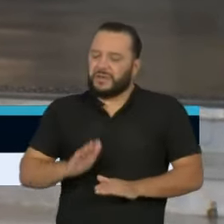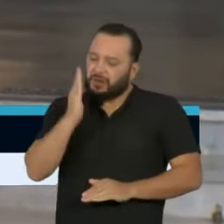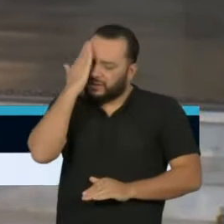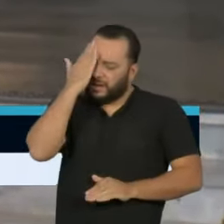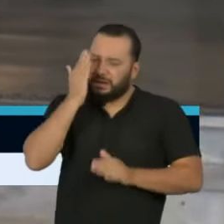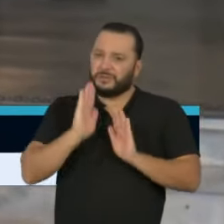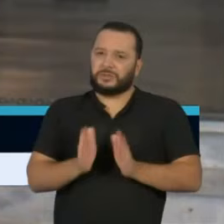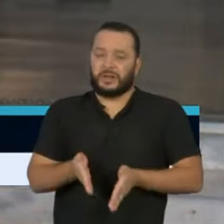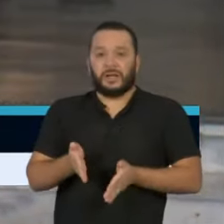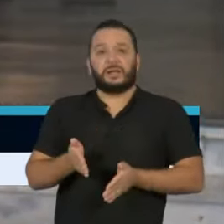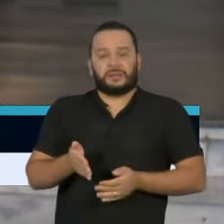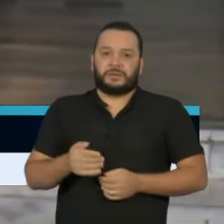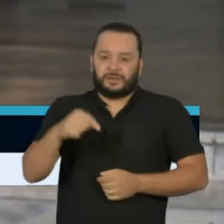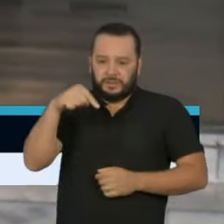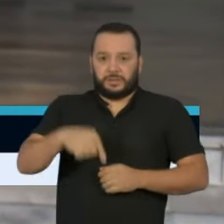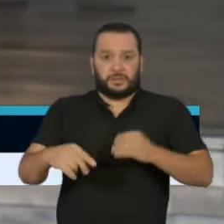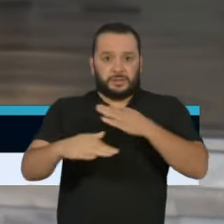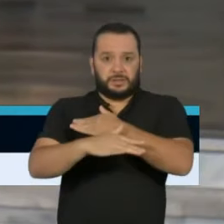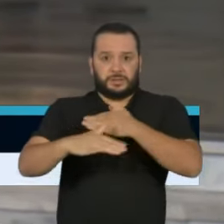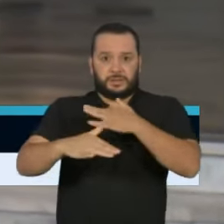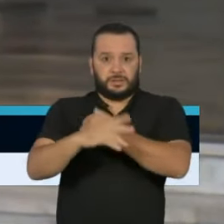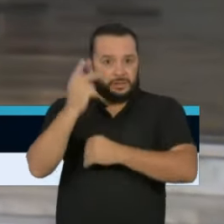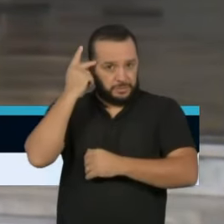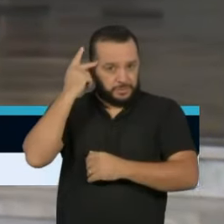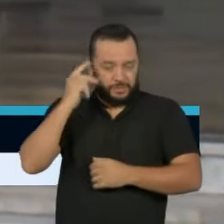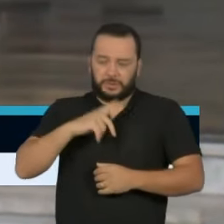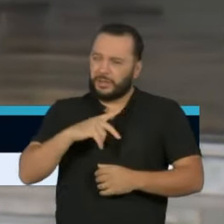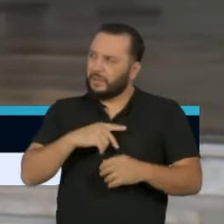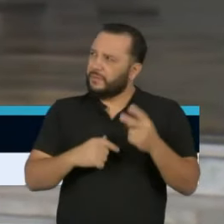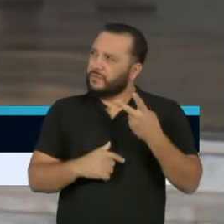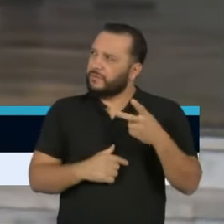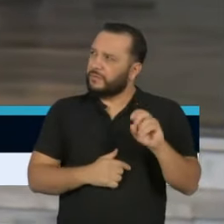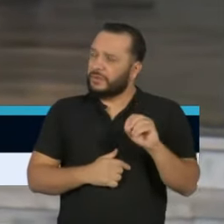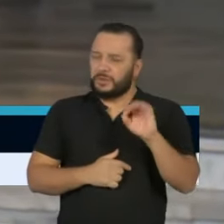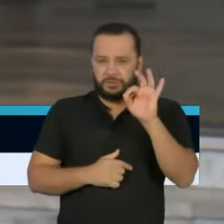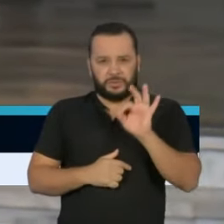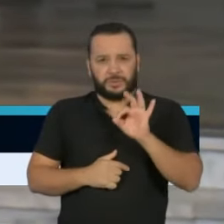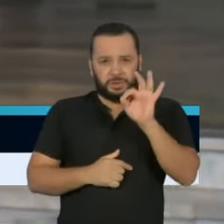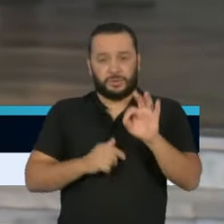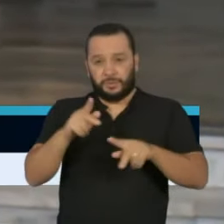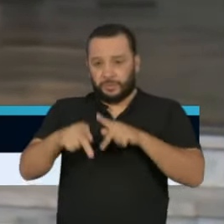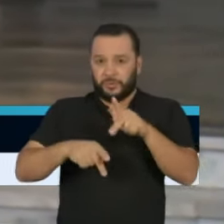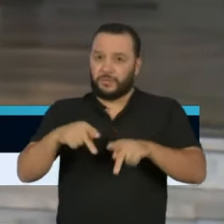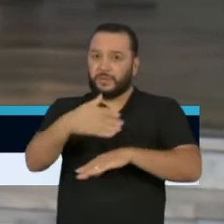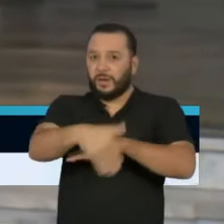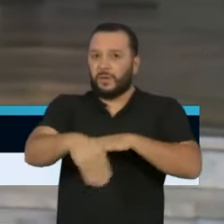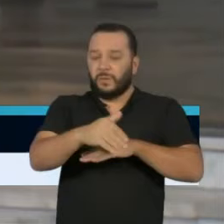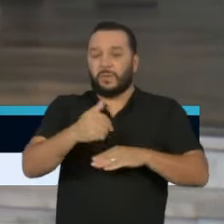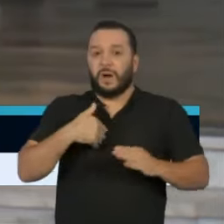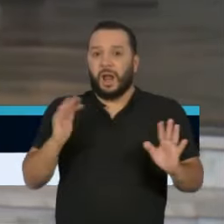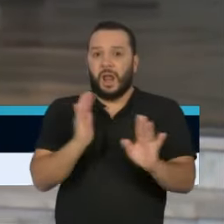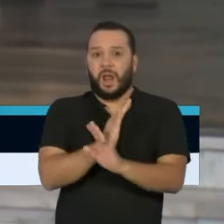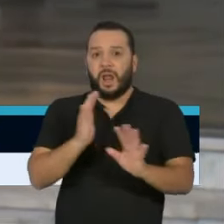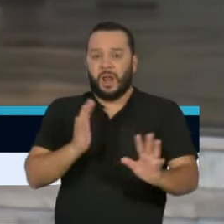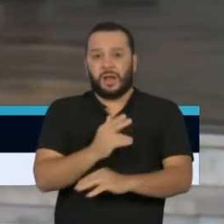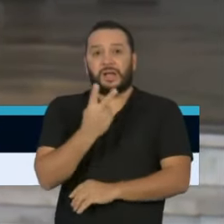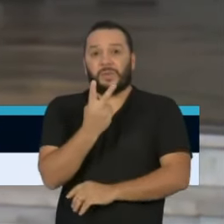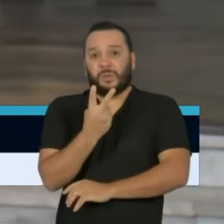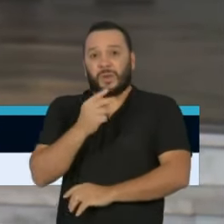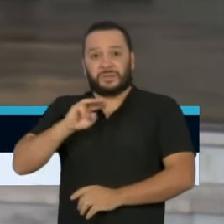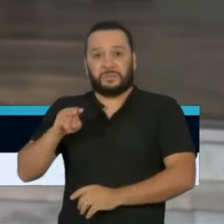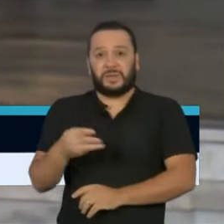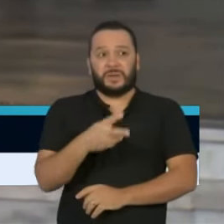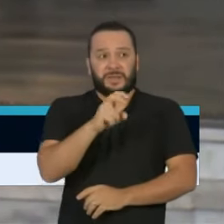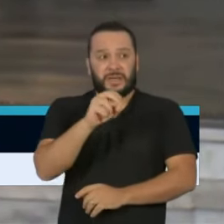É claro que aqui na cidade de São Paulo, se a gente pensar em 20% da população na rua, nós estamos falando de 2,5 de pessoas,